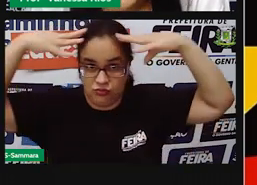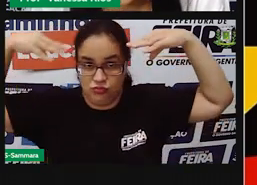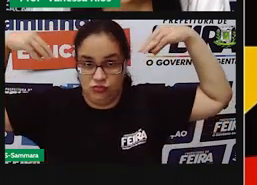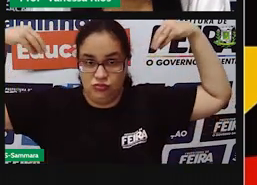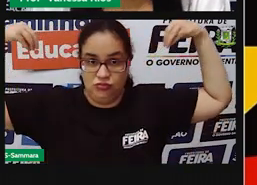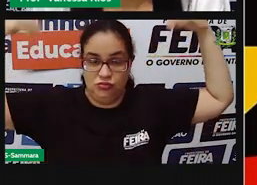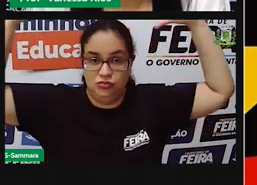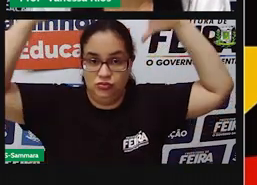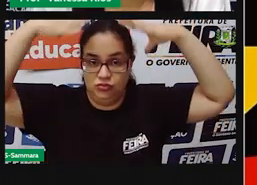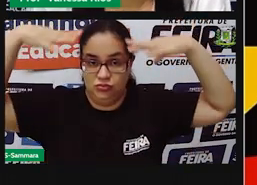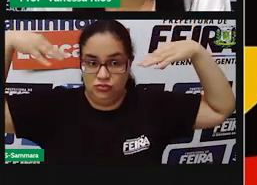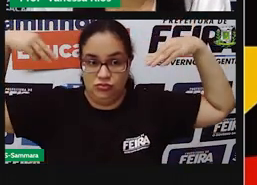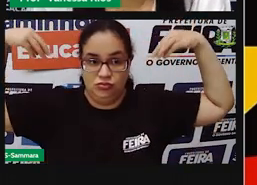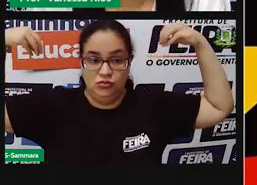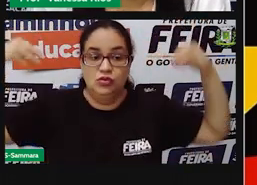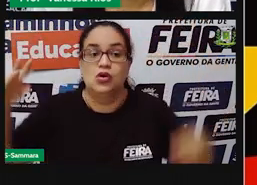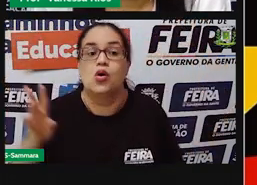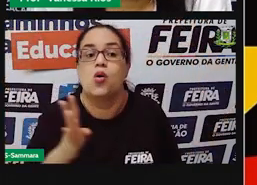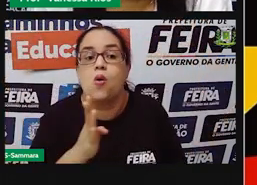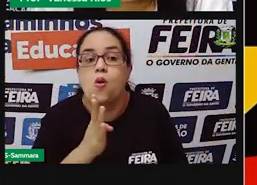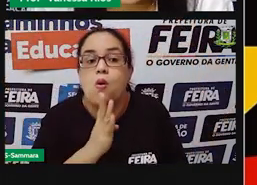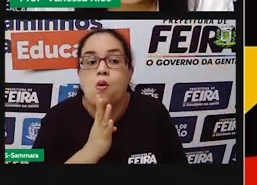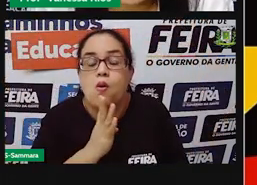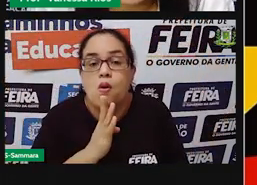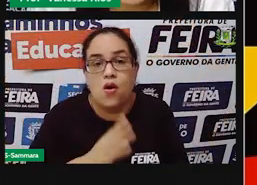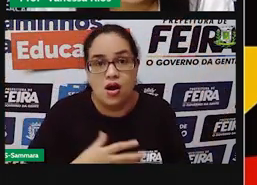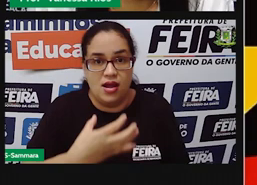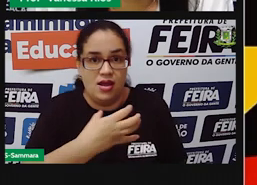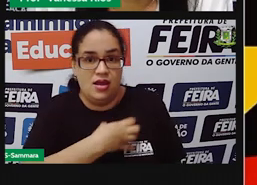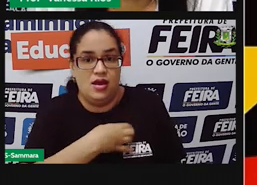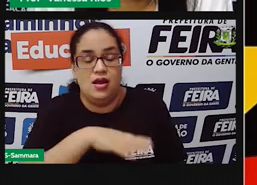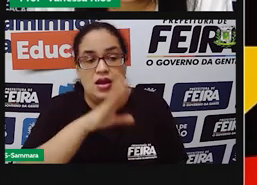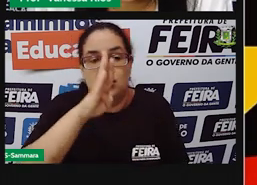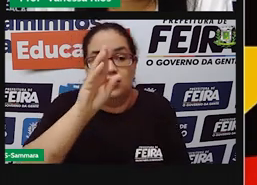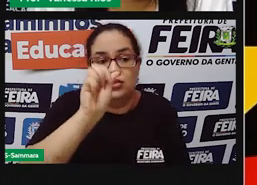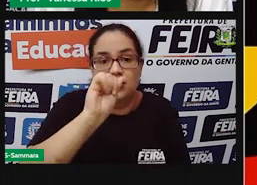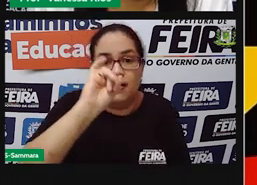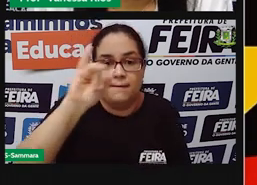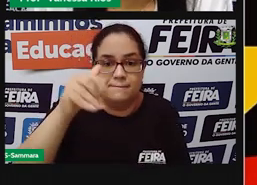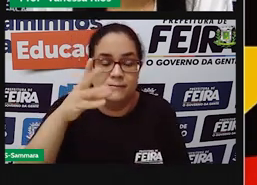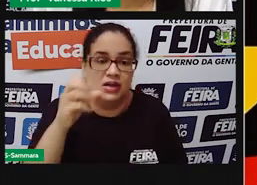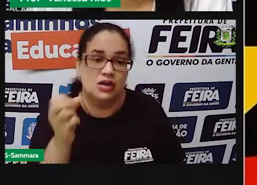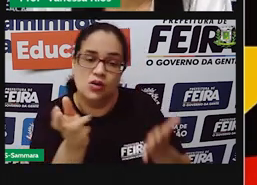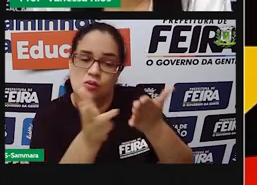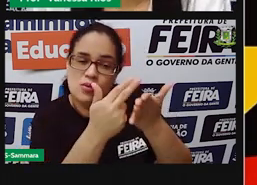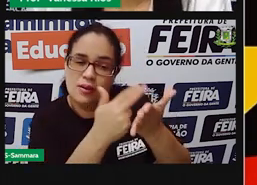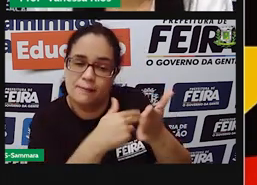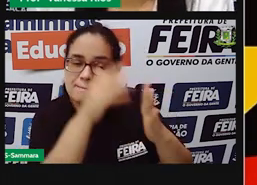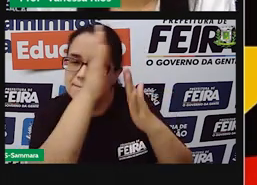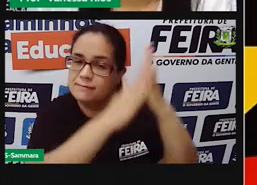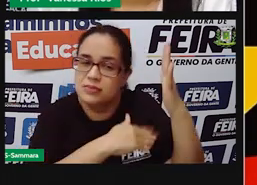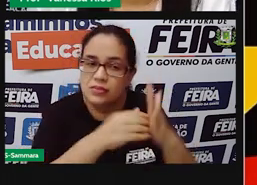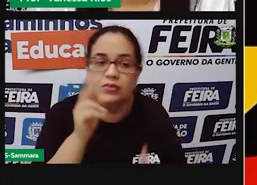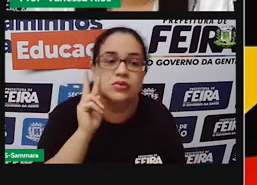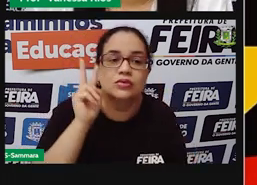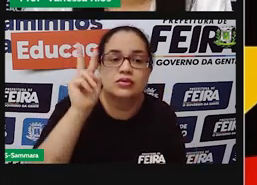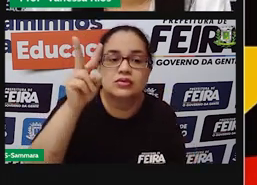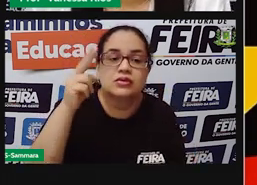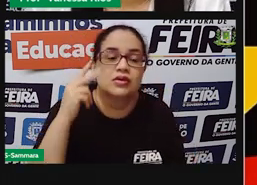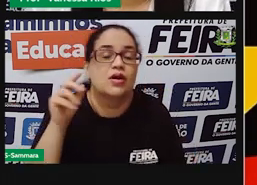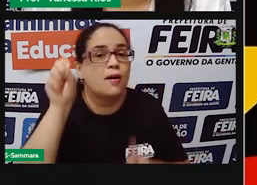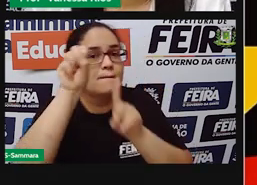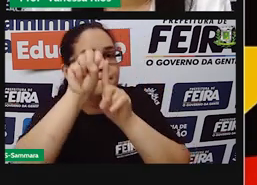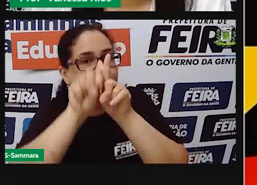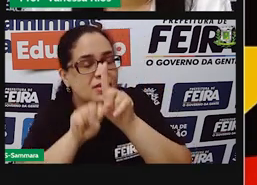Gonzaga, conhecido como Rei do Baiano. É uma pintura aí, né? Já que a gente está aí no